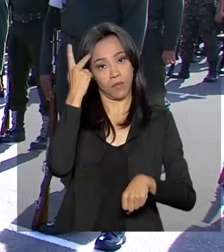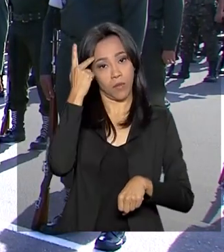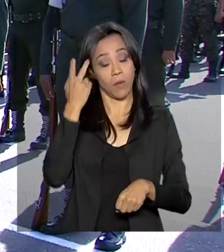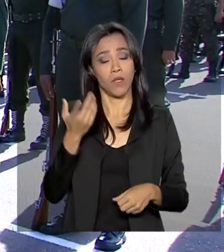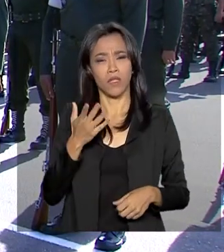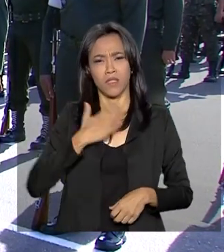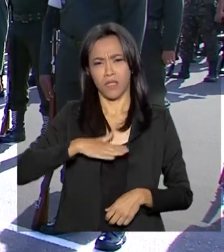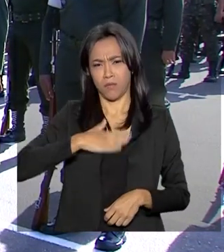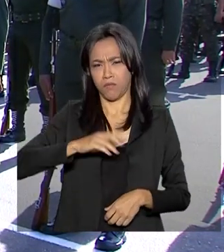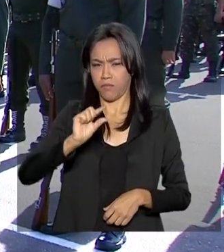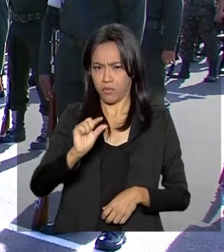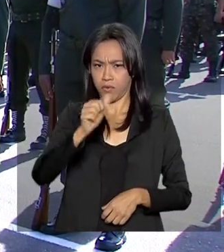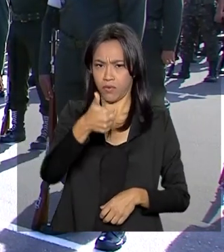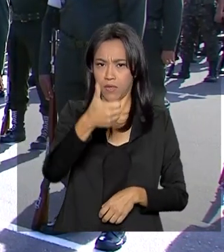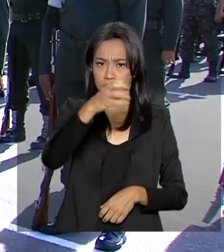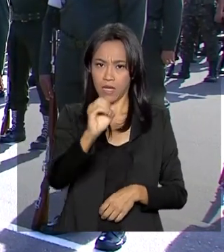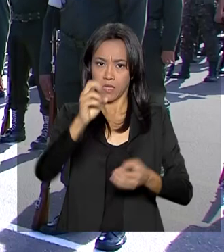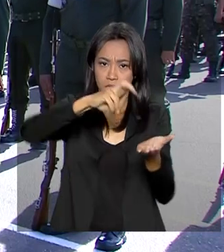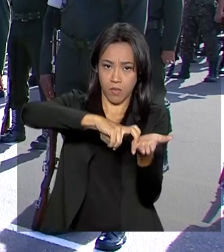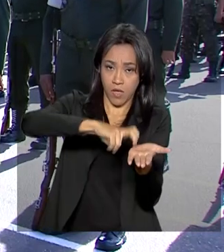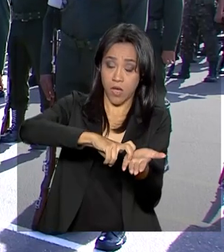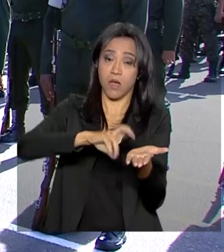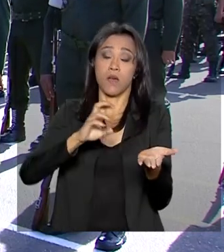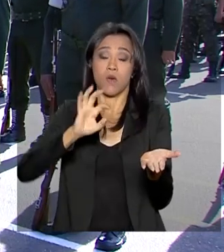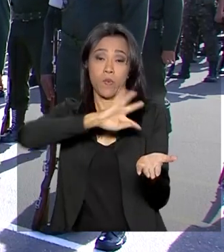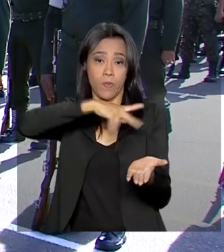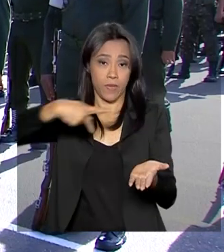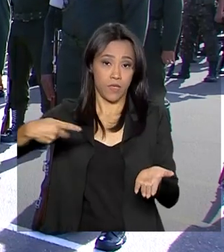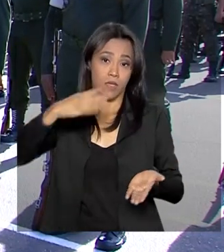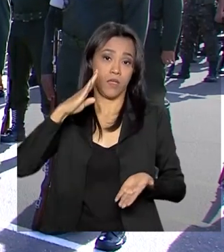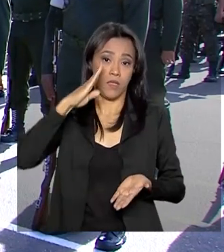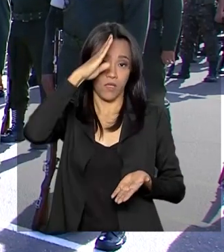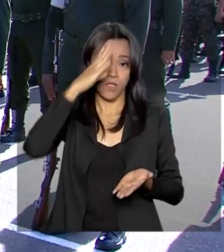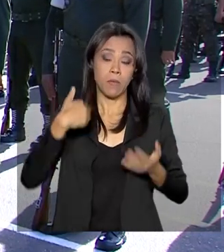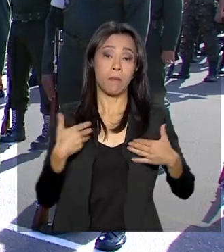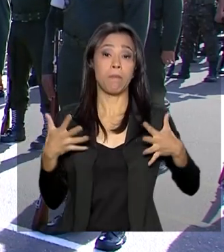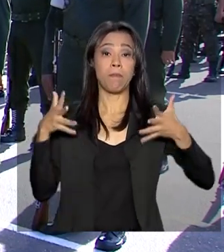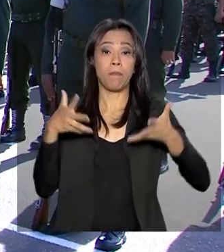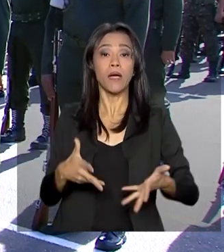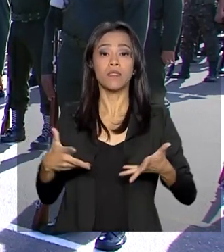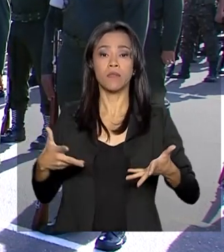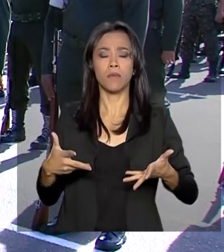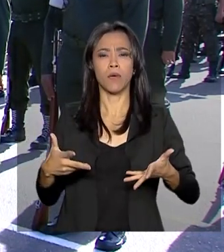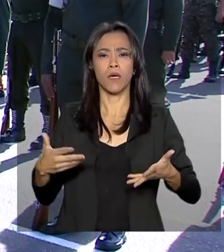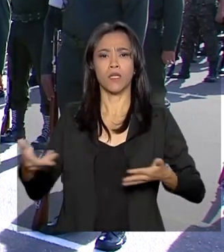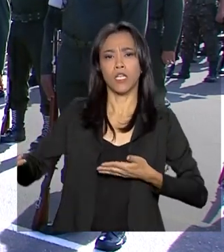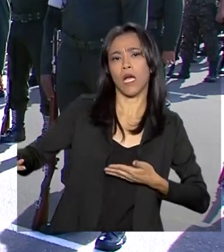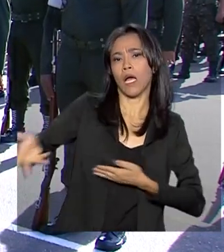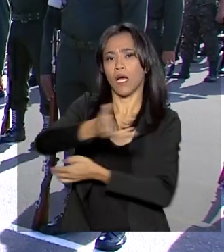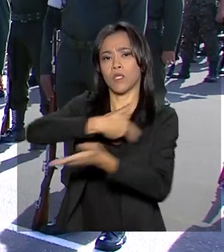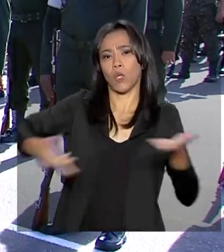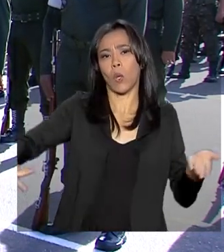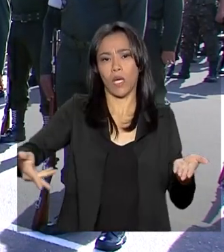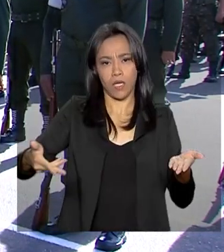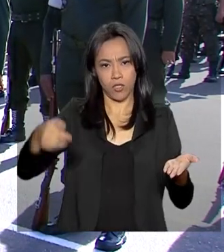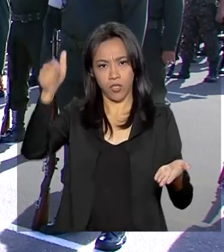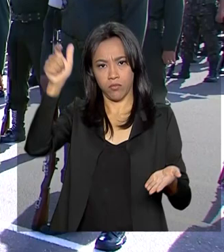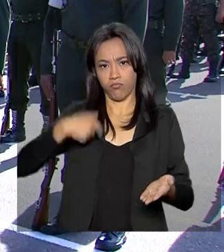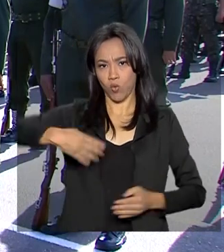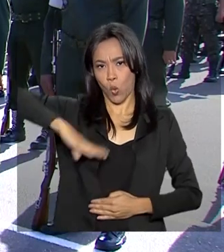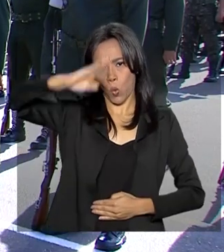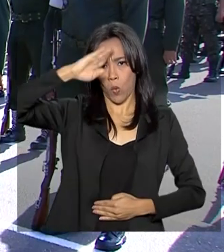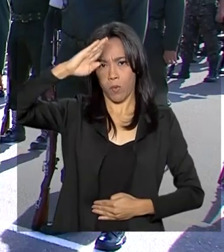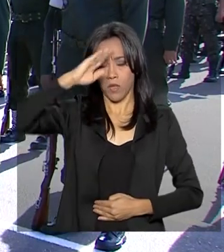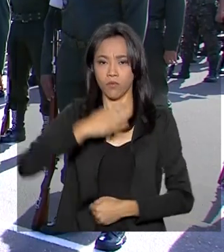às 10 horas da manhã, o presidente participa da passagem de comando aqui, do Comando Militar do Sudeste, do